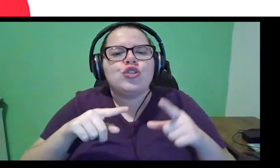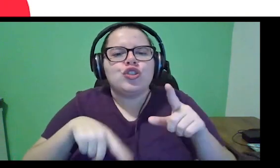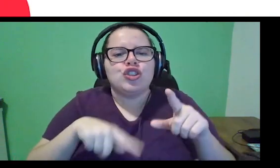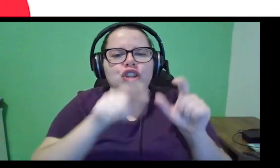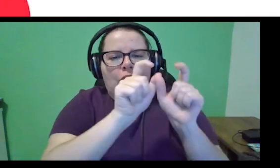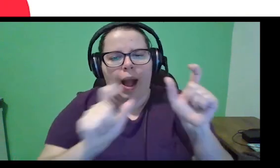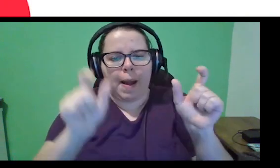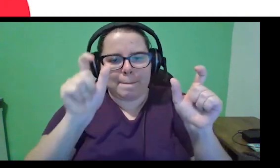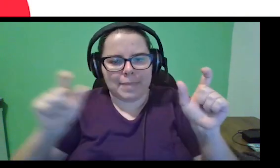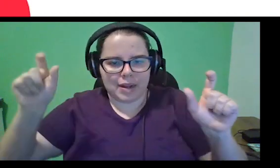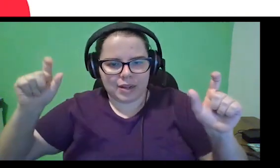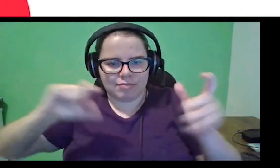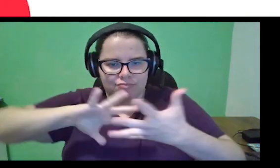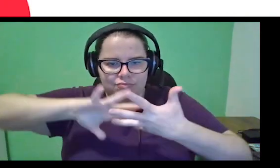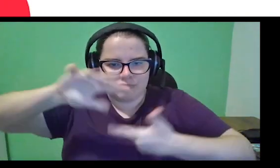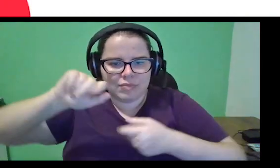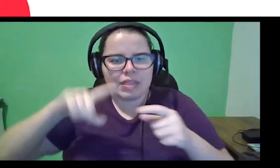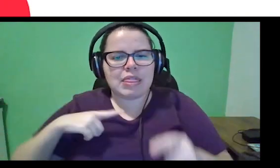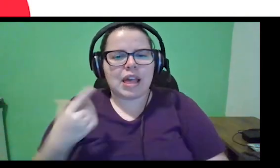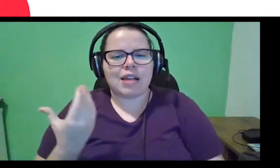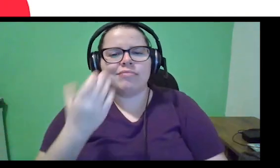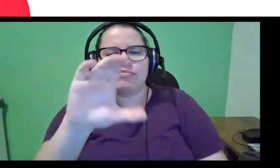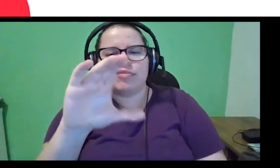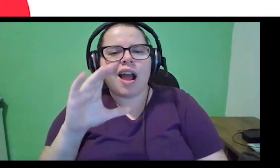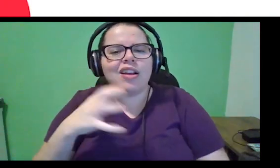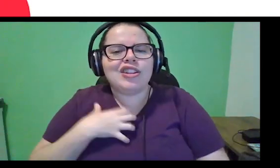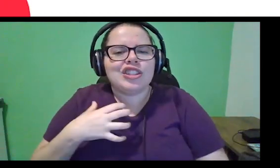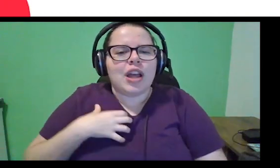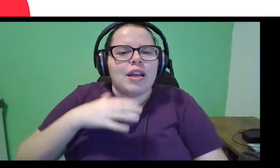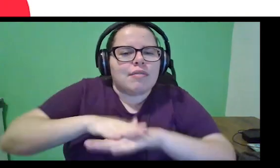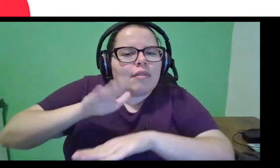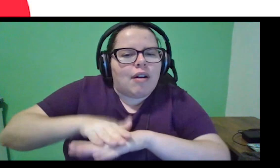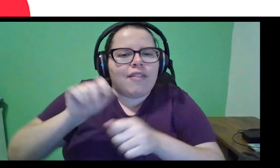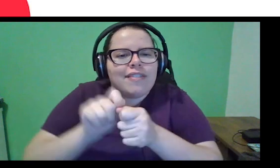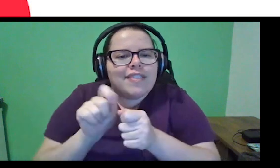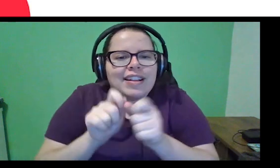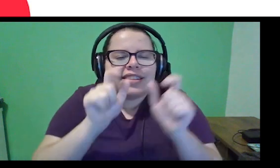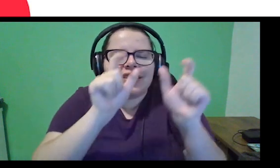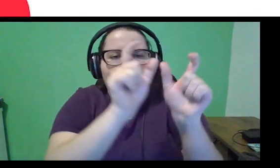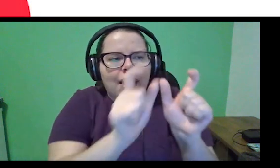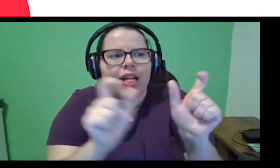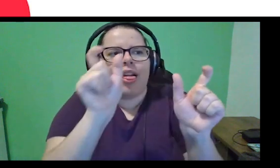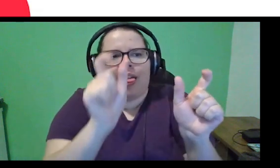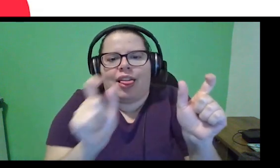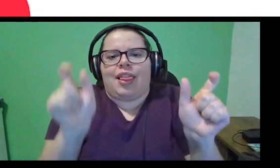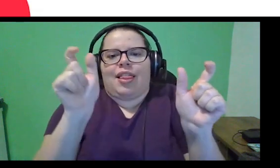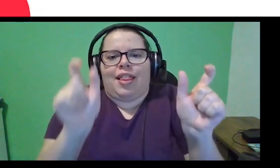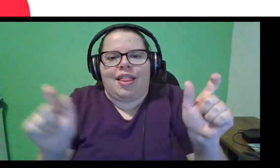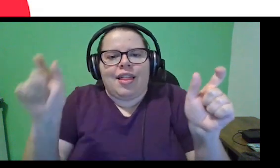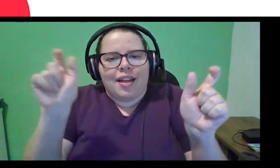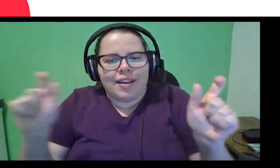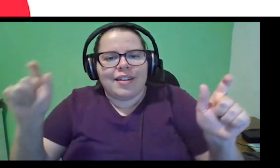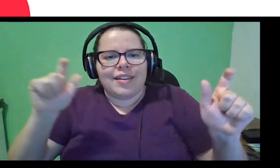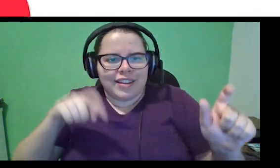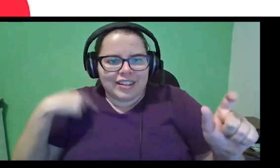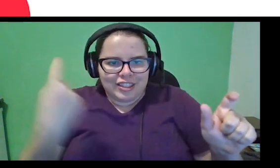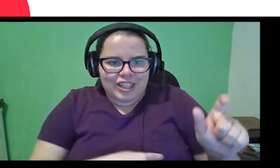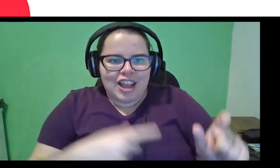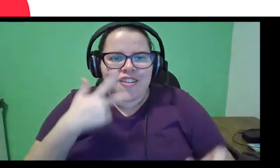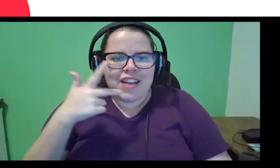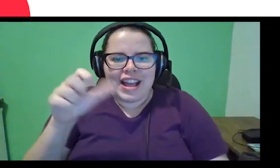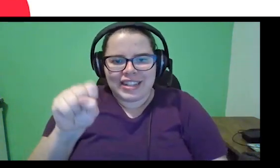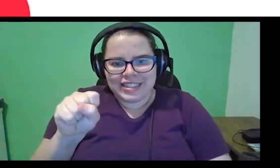essa forma de criar que são várias etapas, é uma dinâmica que a gente chama de